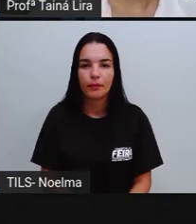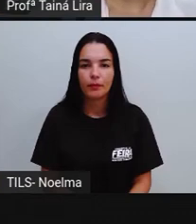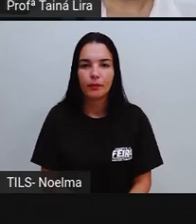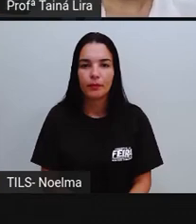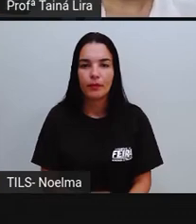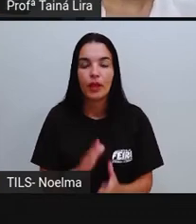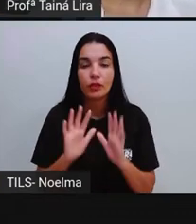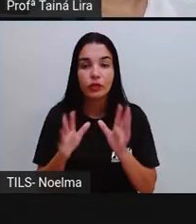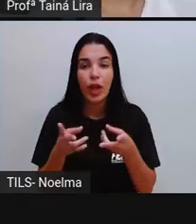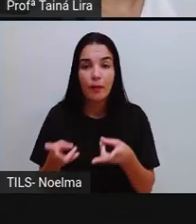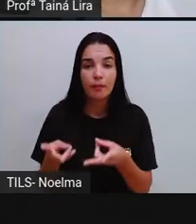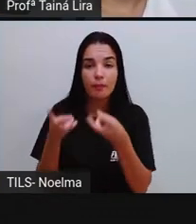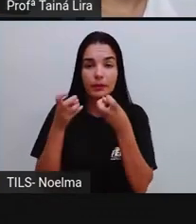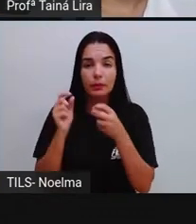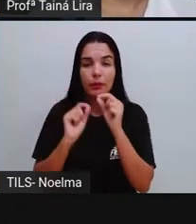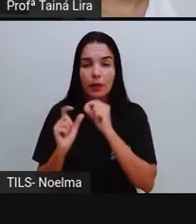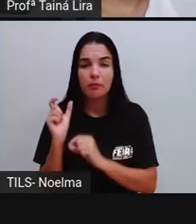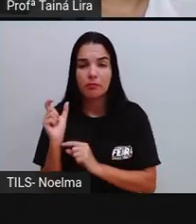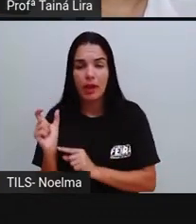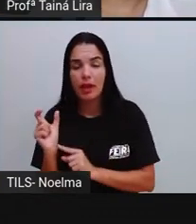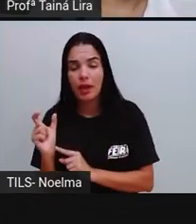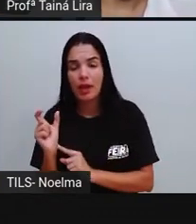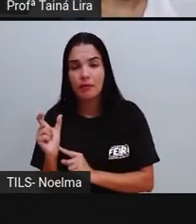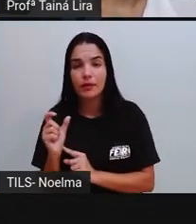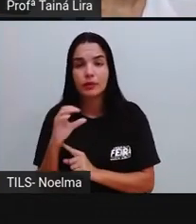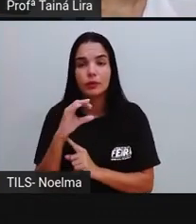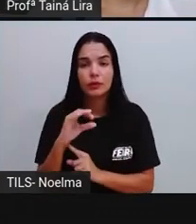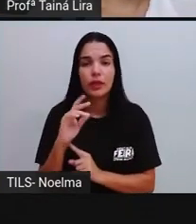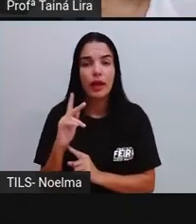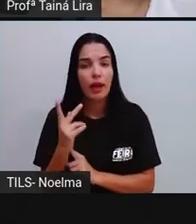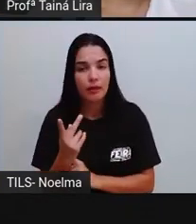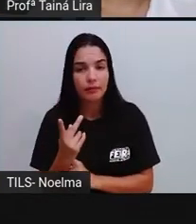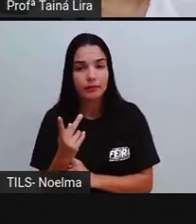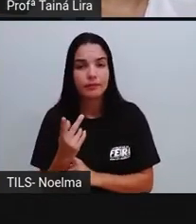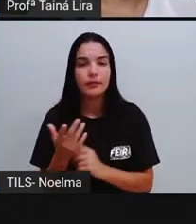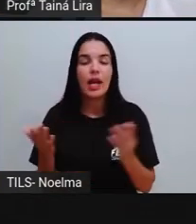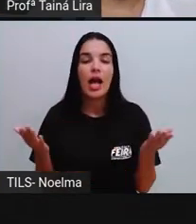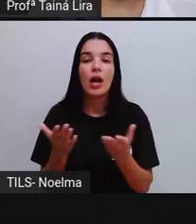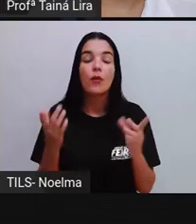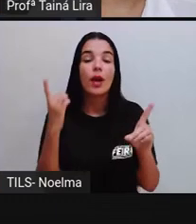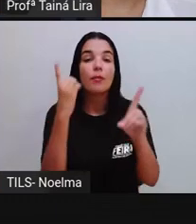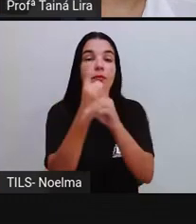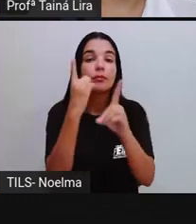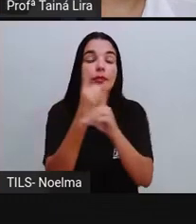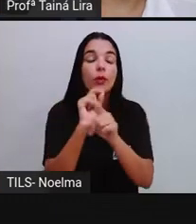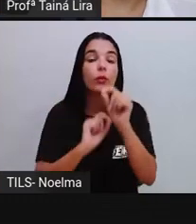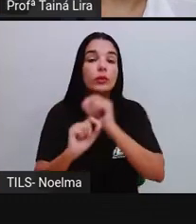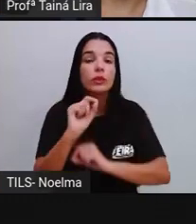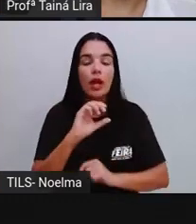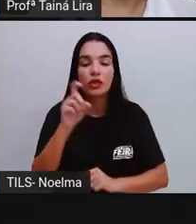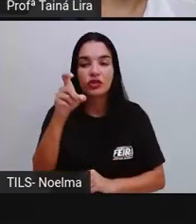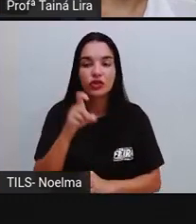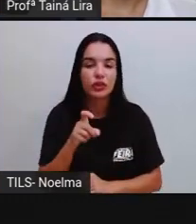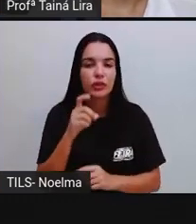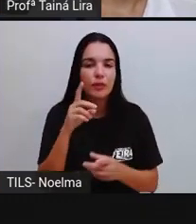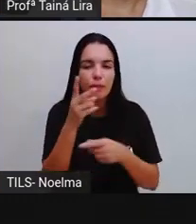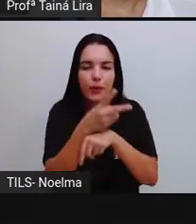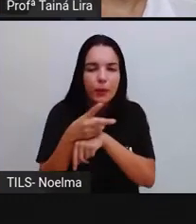Então, A gente já identificou as palavrinhas aí, Com CH, Agora vamos identificar as palavrinhas com CH,